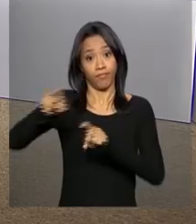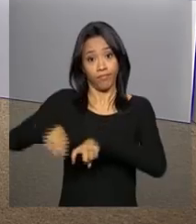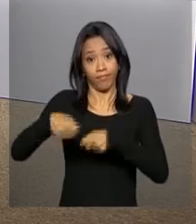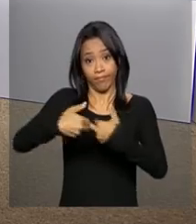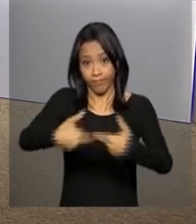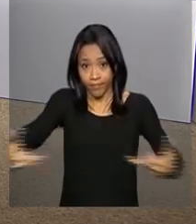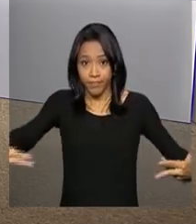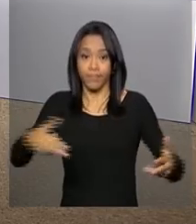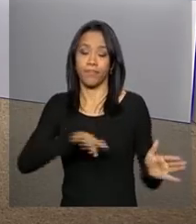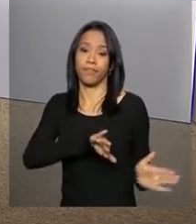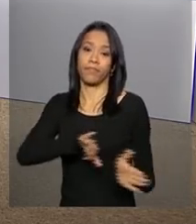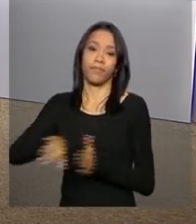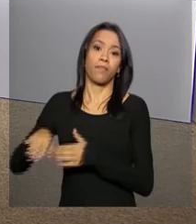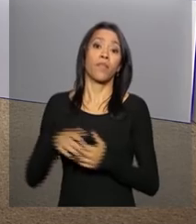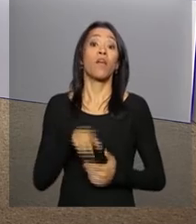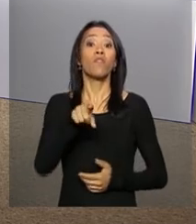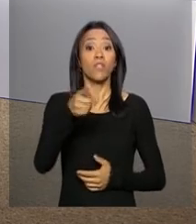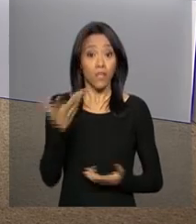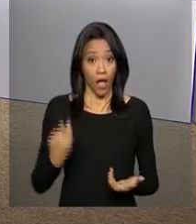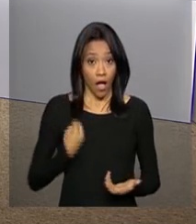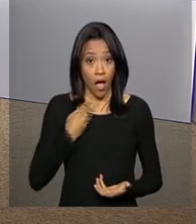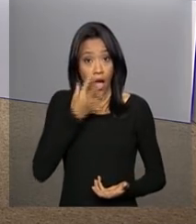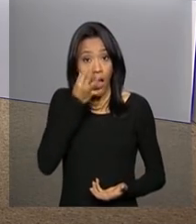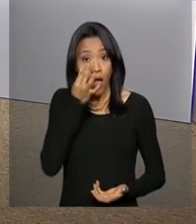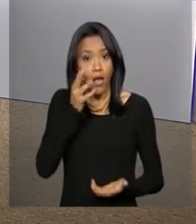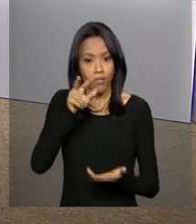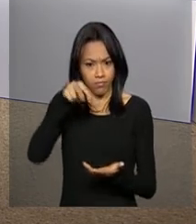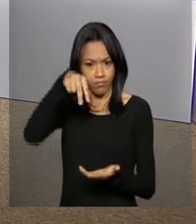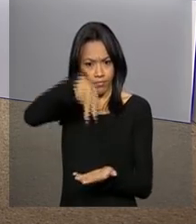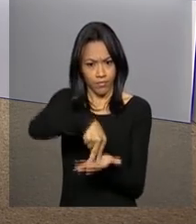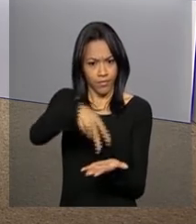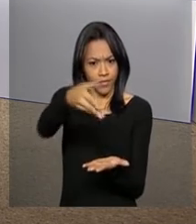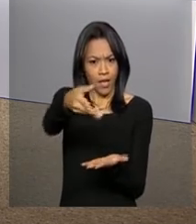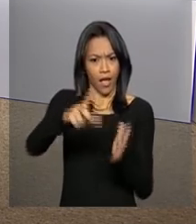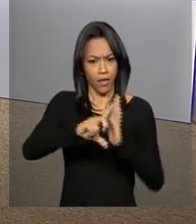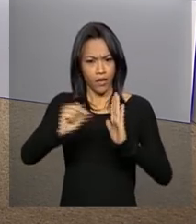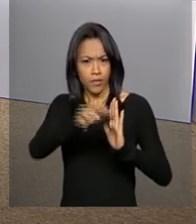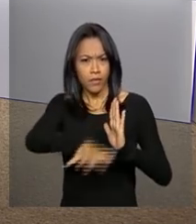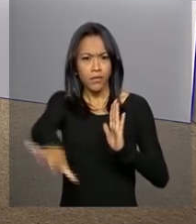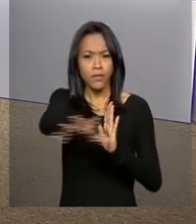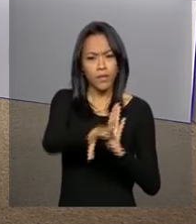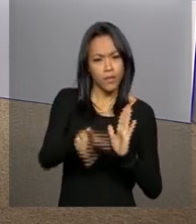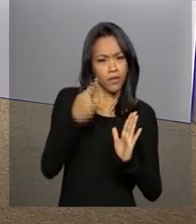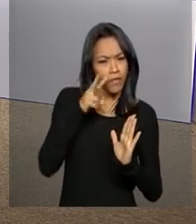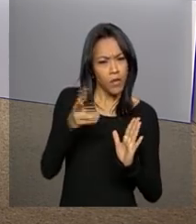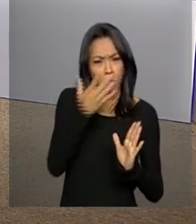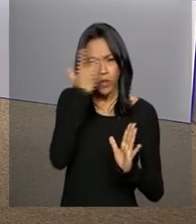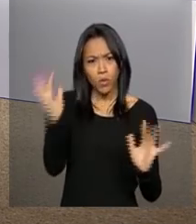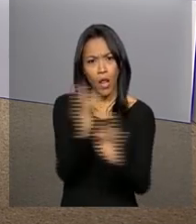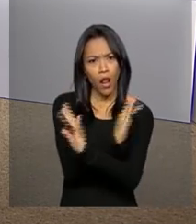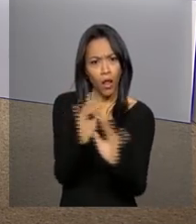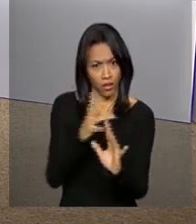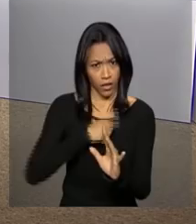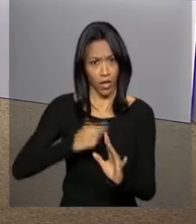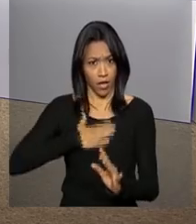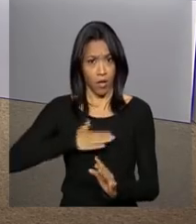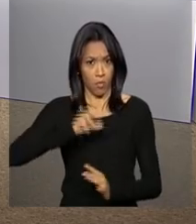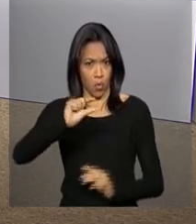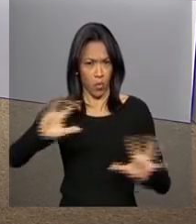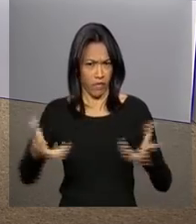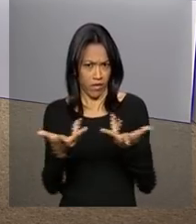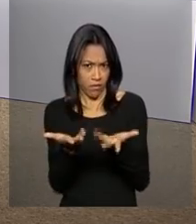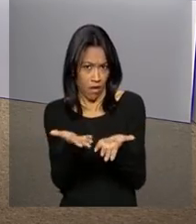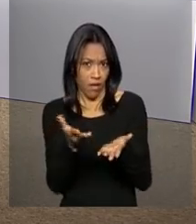Bom, João Pedro, você que está aí no Palácio do Planalto, a gente consegue até vejar uma certa movimentação. Daqui a pouquinho tem um evento aí com a presidenta Dilma Rousseff, certo?